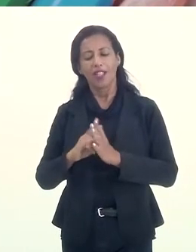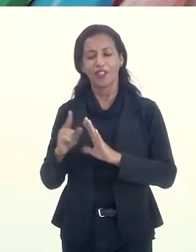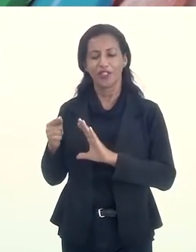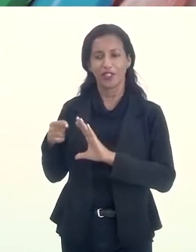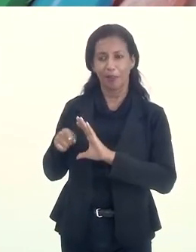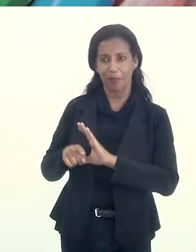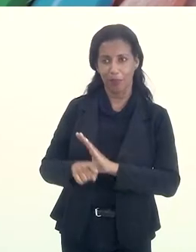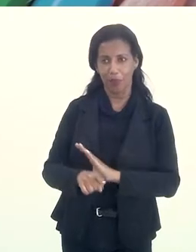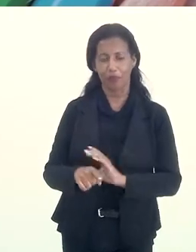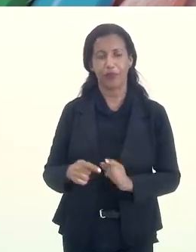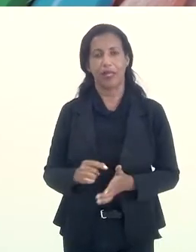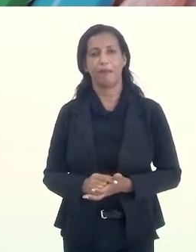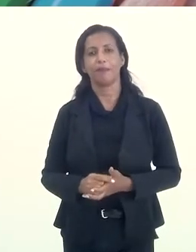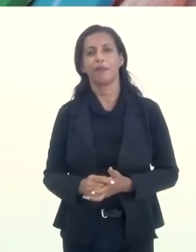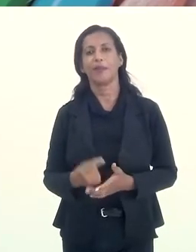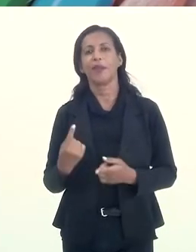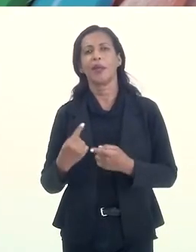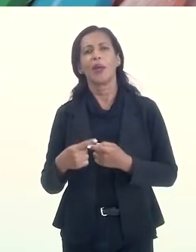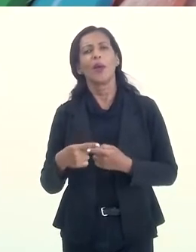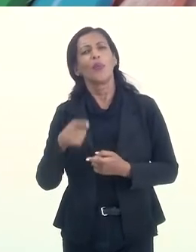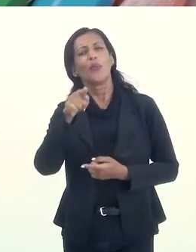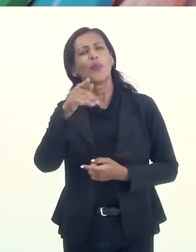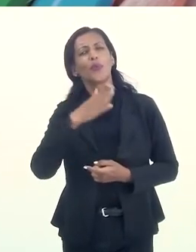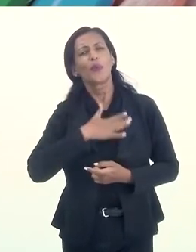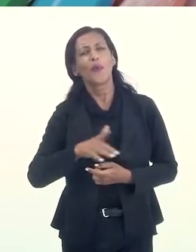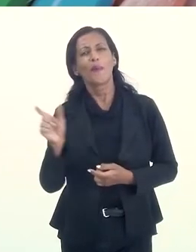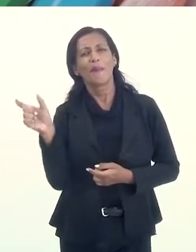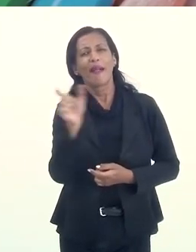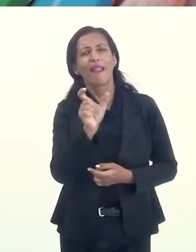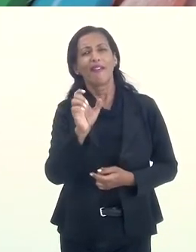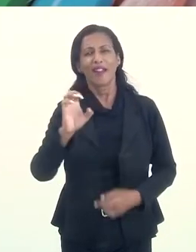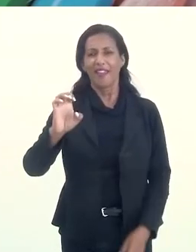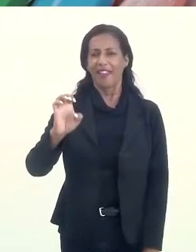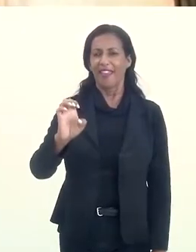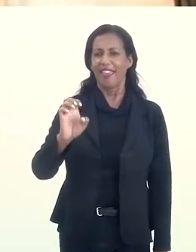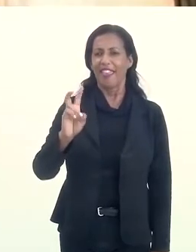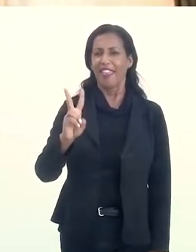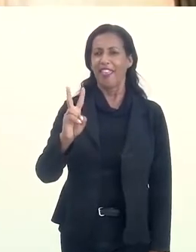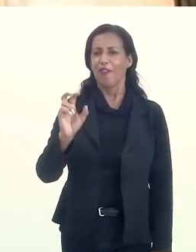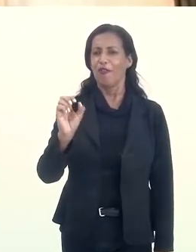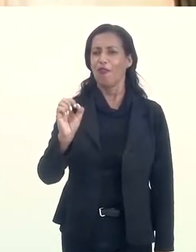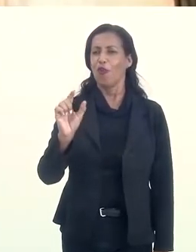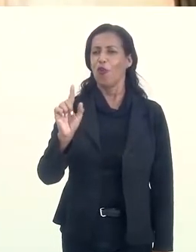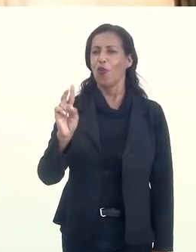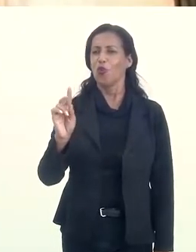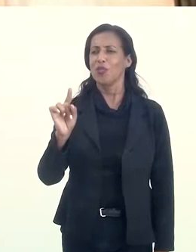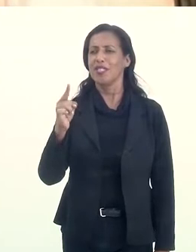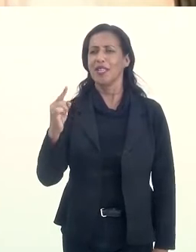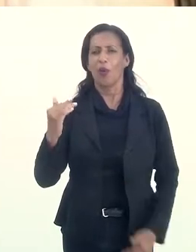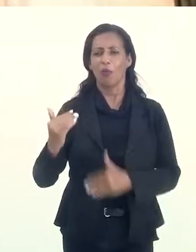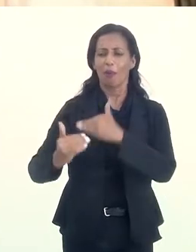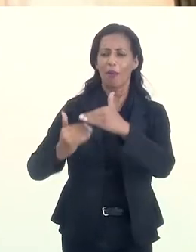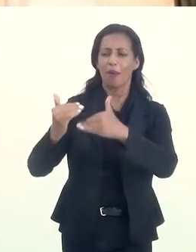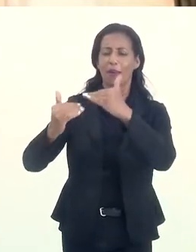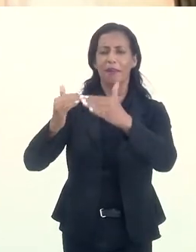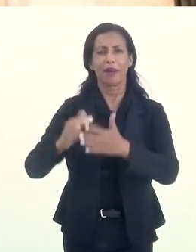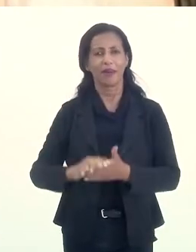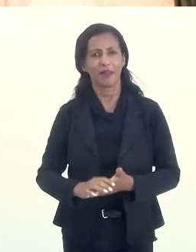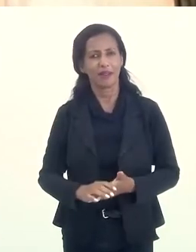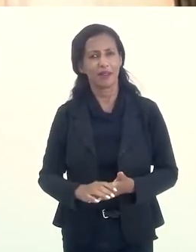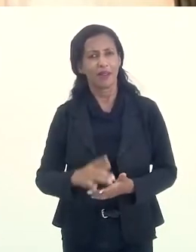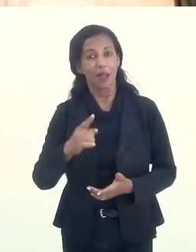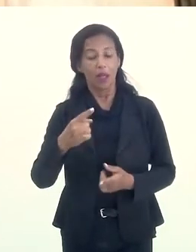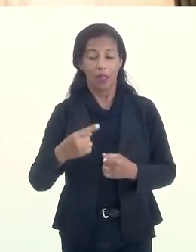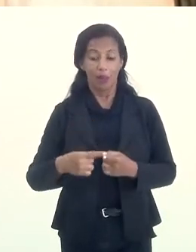a gente quer ouvir a sua história, por que você não gosta da palavra evolução? Porque a evolução dá a ideia de um